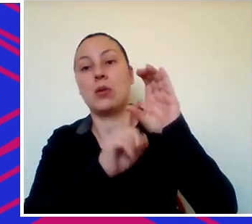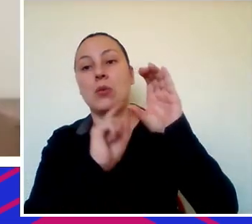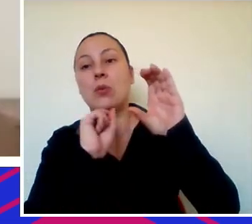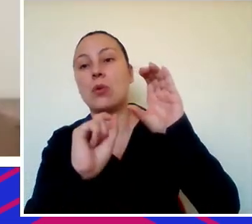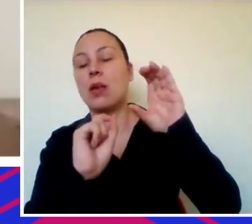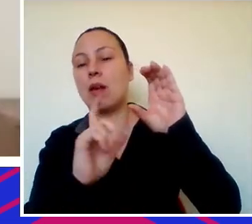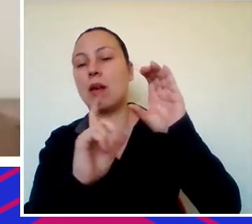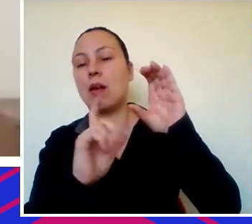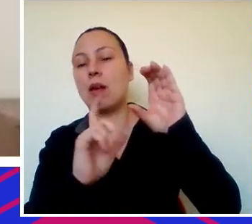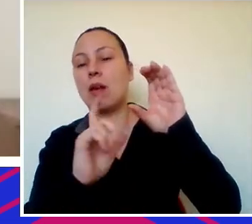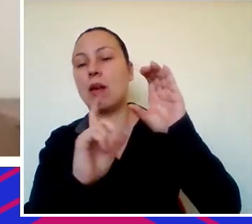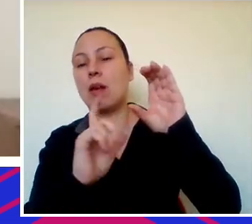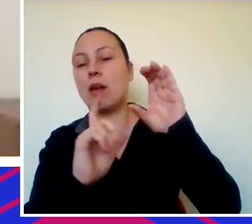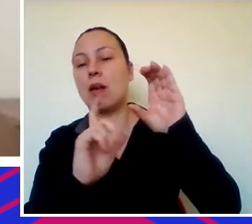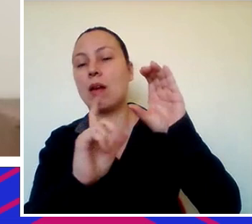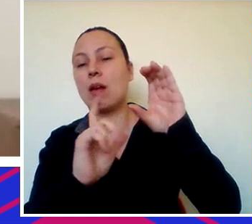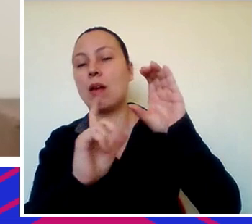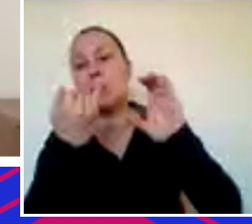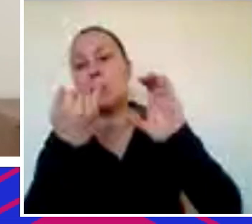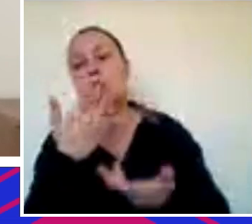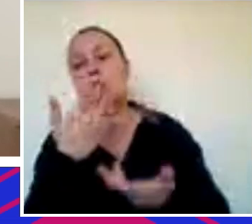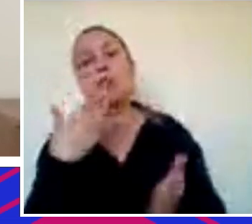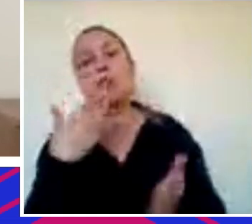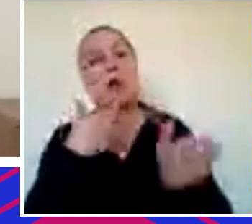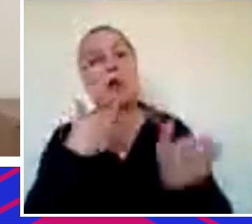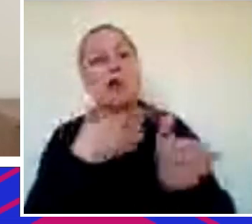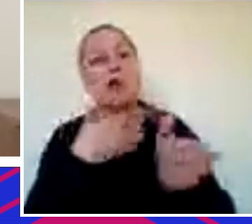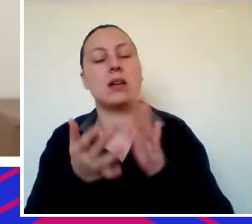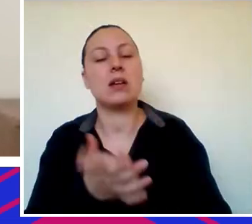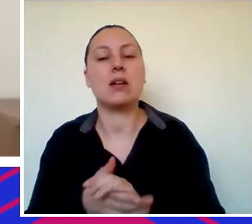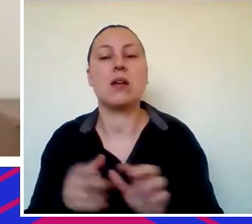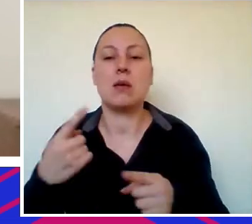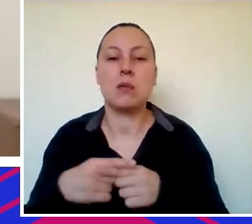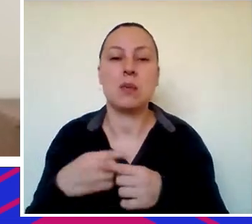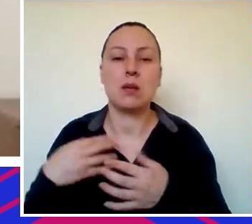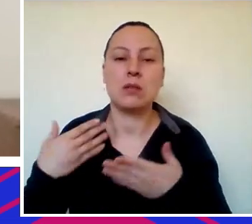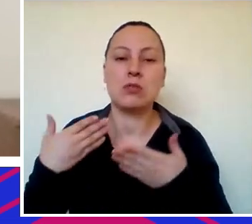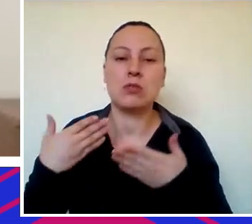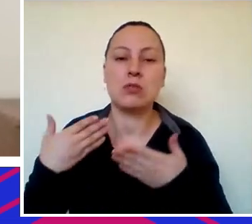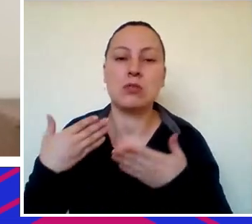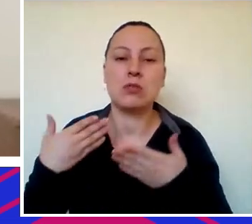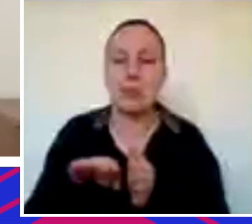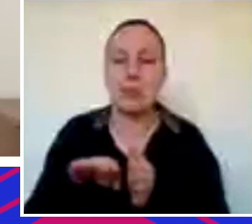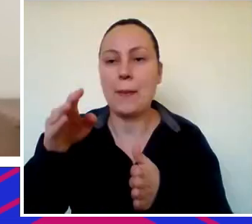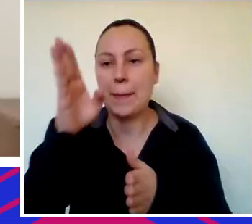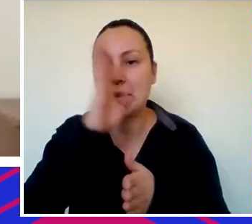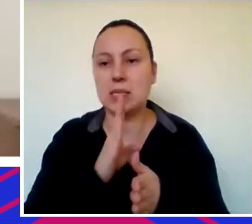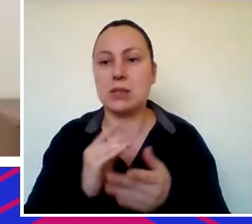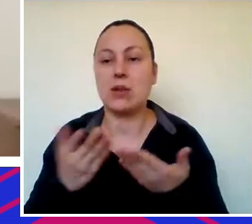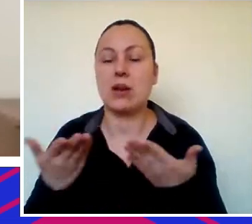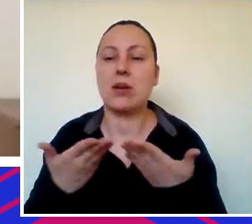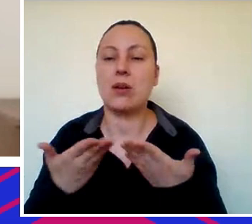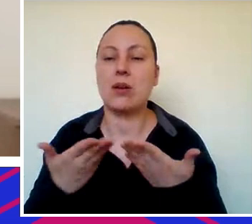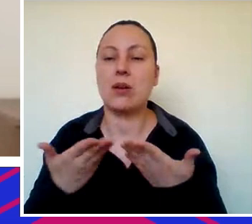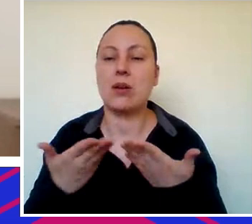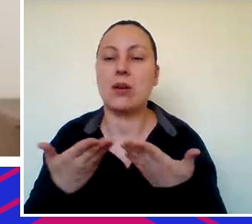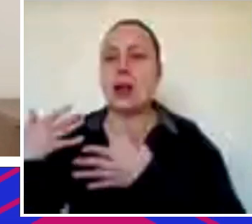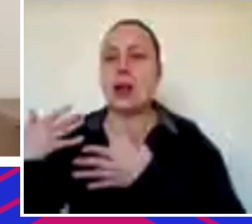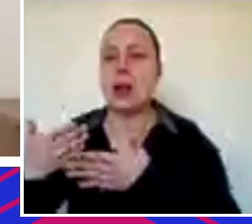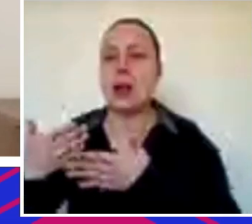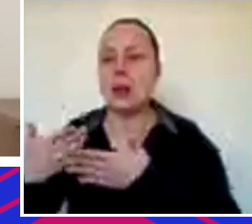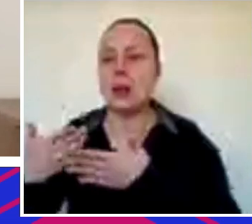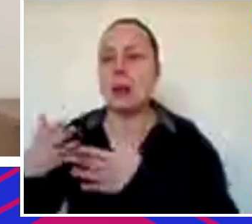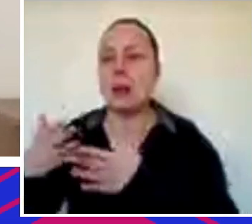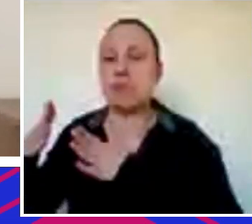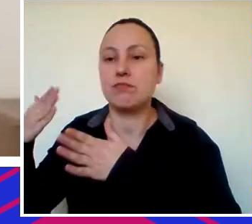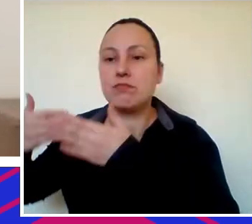super importante está muito alinhado e eu acho que a gente está chegando no Brasil agora no estágio mais importante